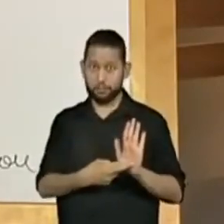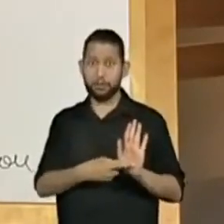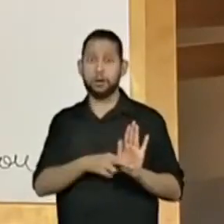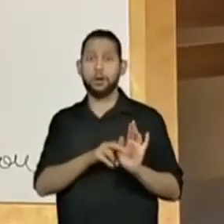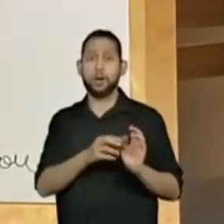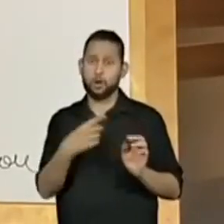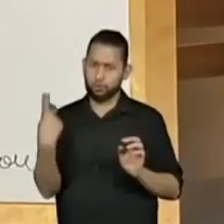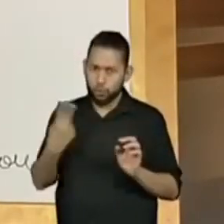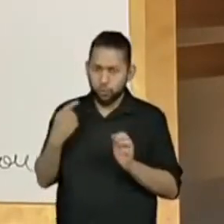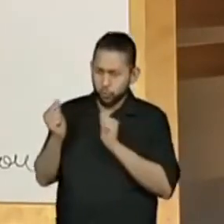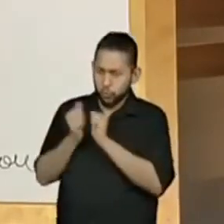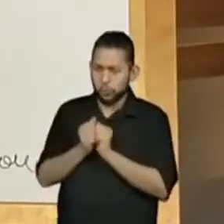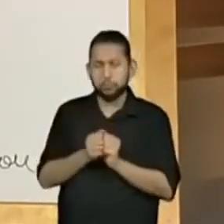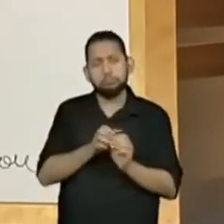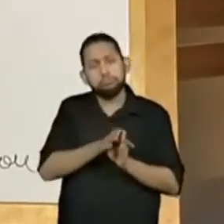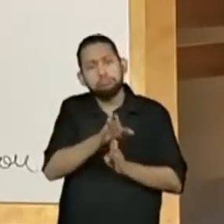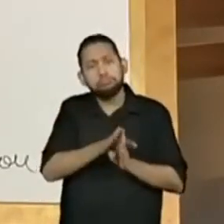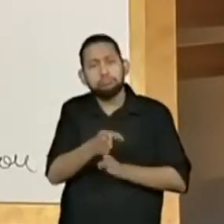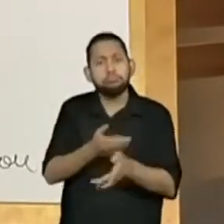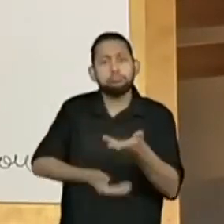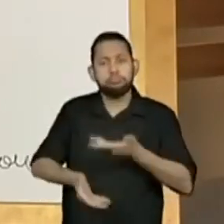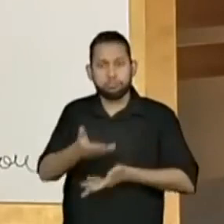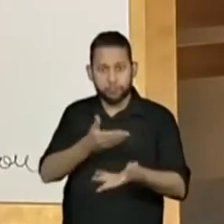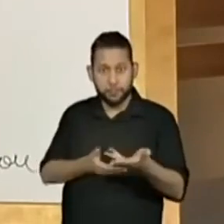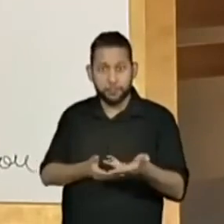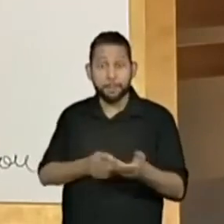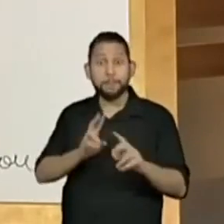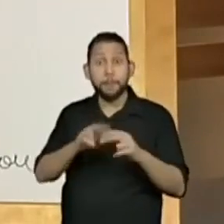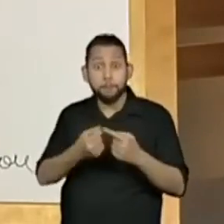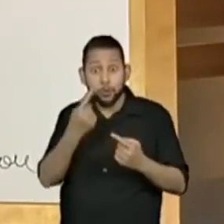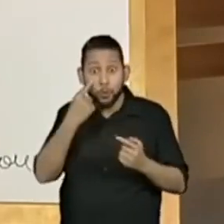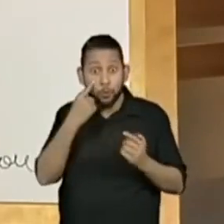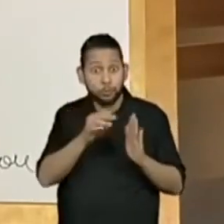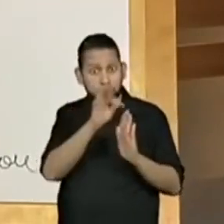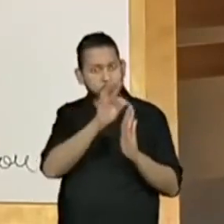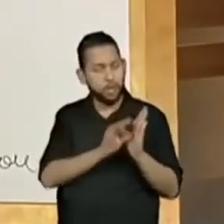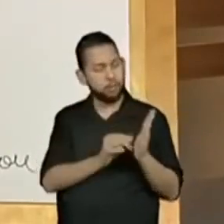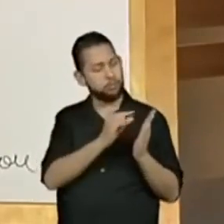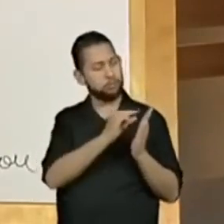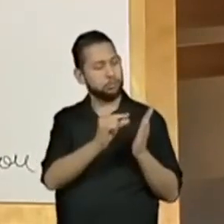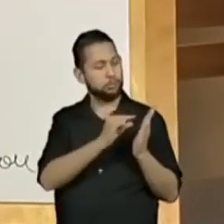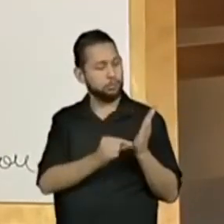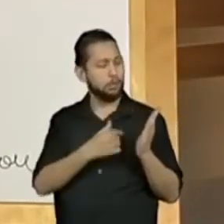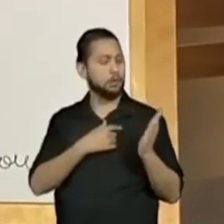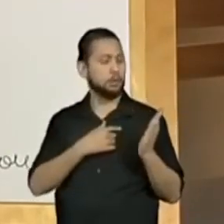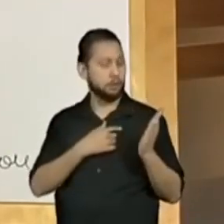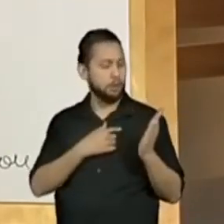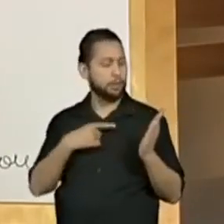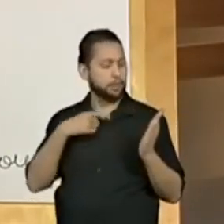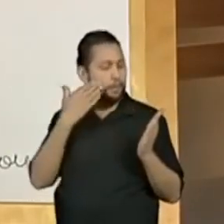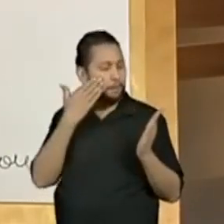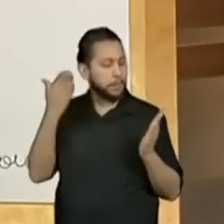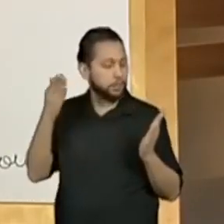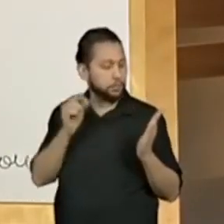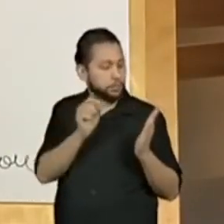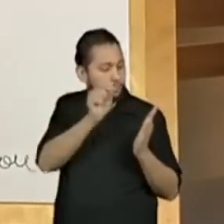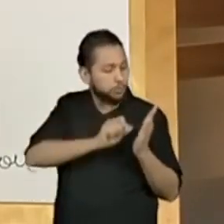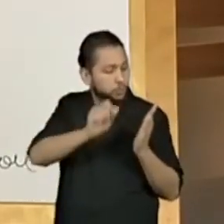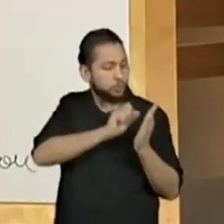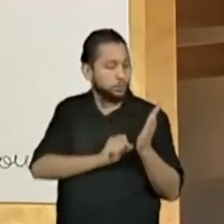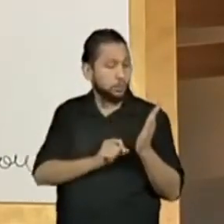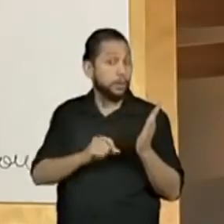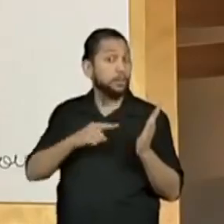colaboração com a professora. E depois a gente vai localizar informação explícitas e informação implícita. Vamos lá?